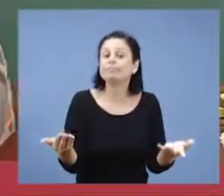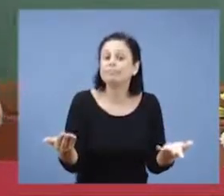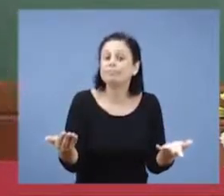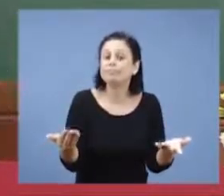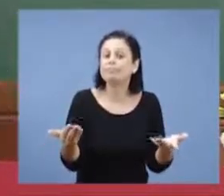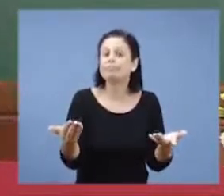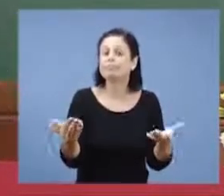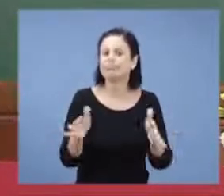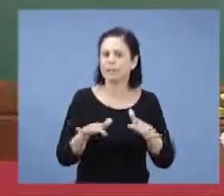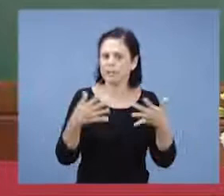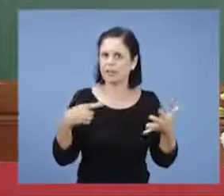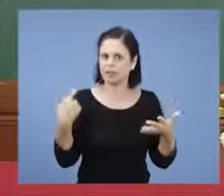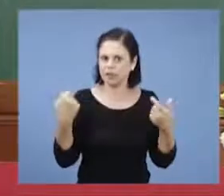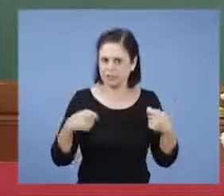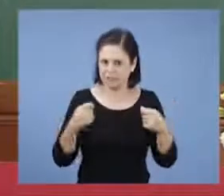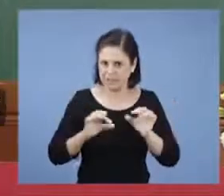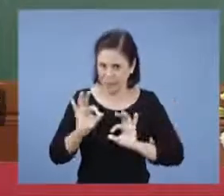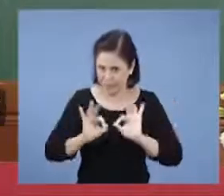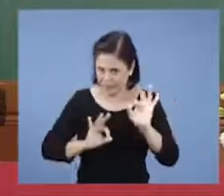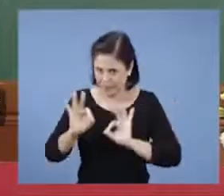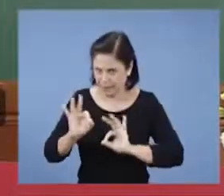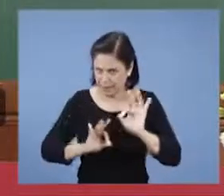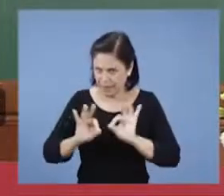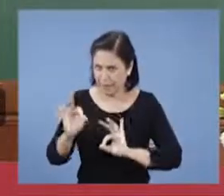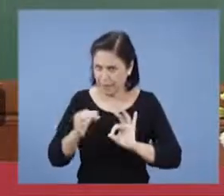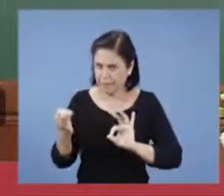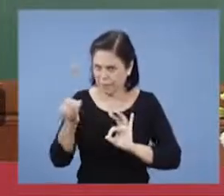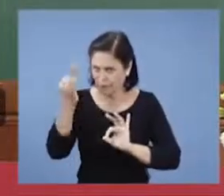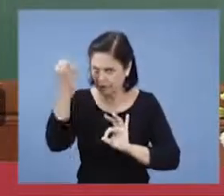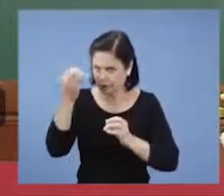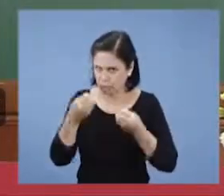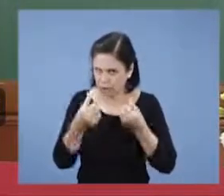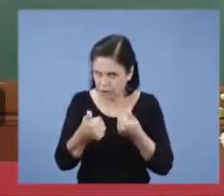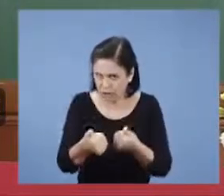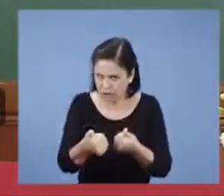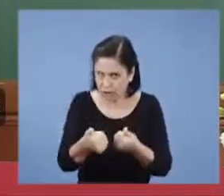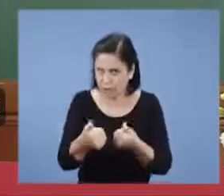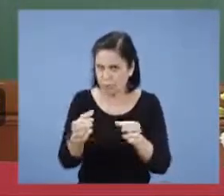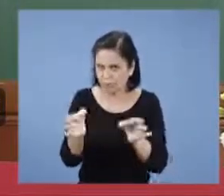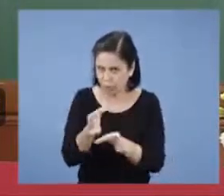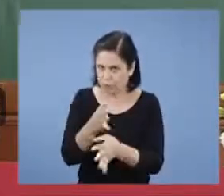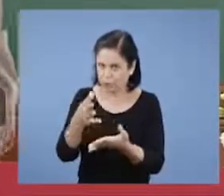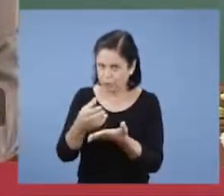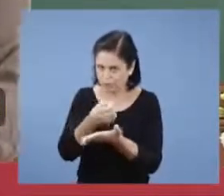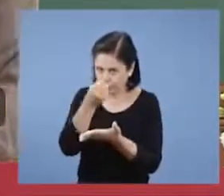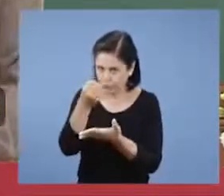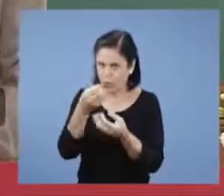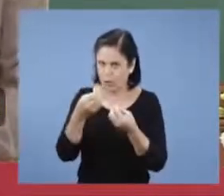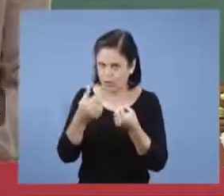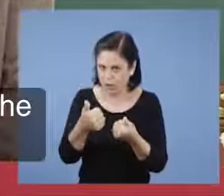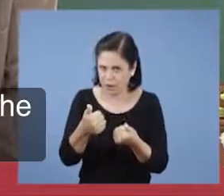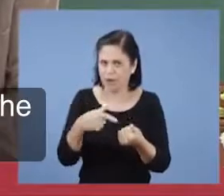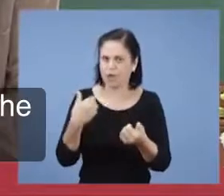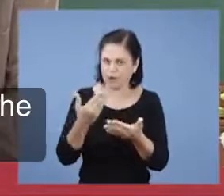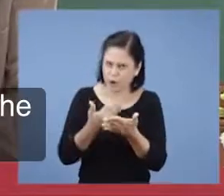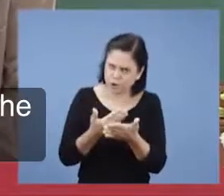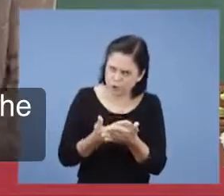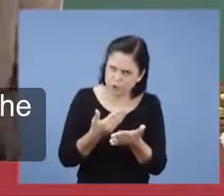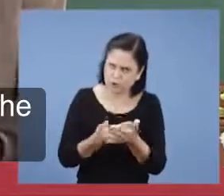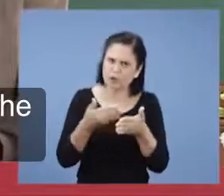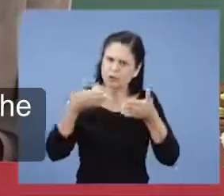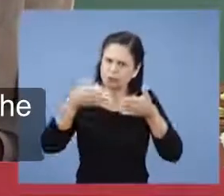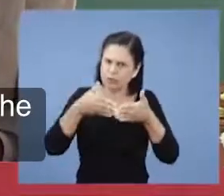esses sinais, para nós, são de muita importância. Assim, nós estamos indo, estamos no livro de